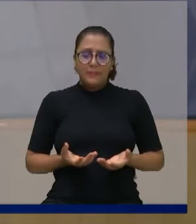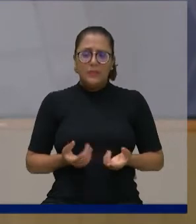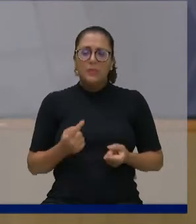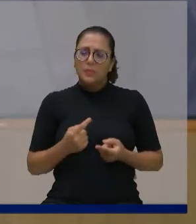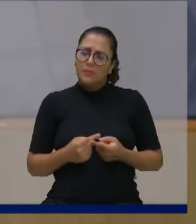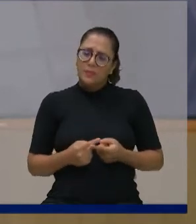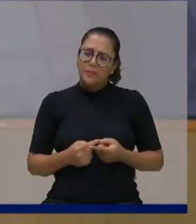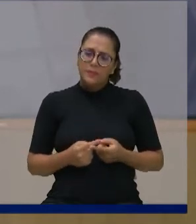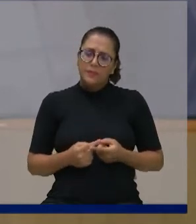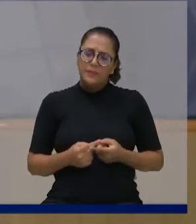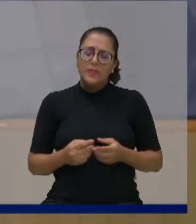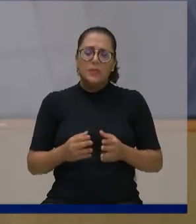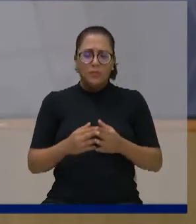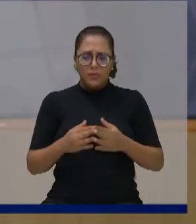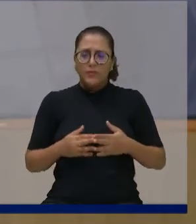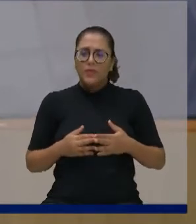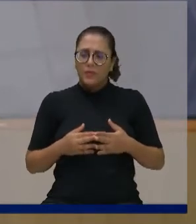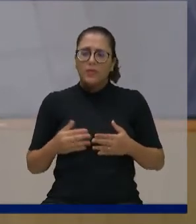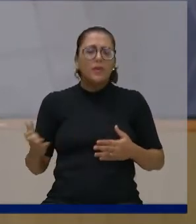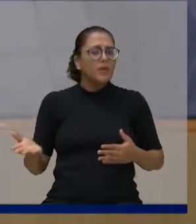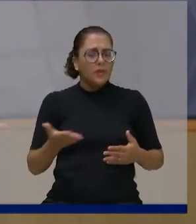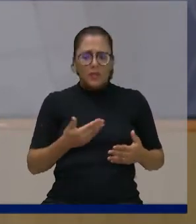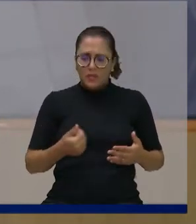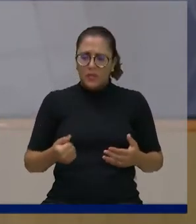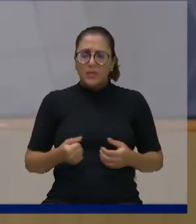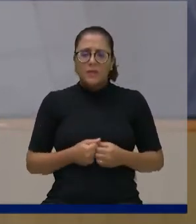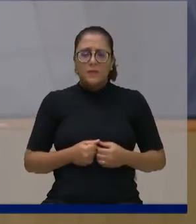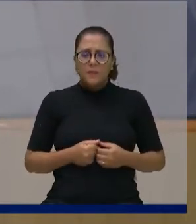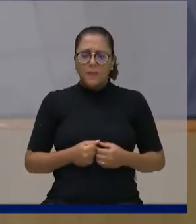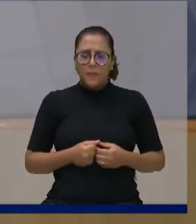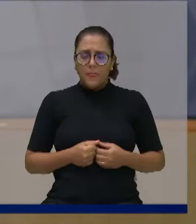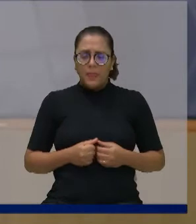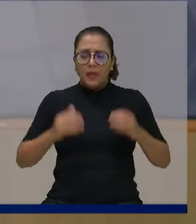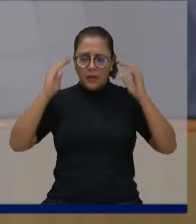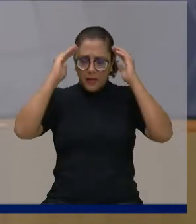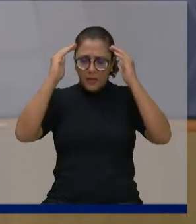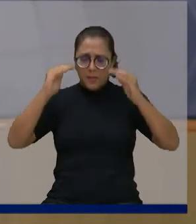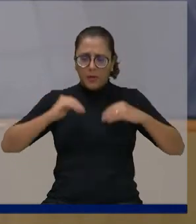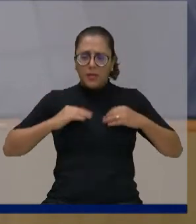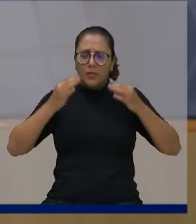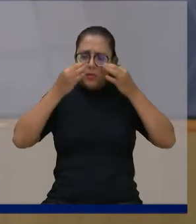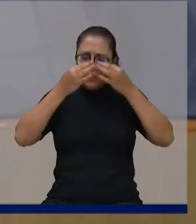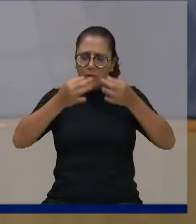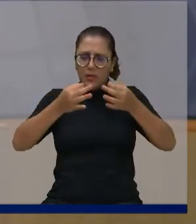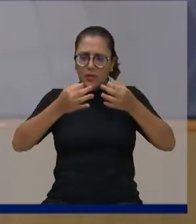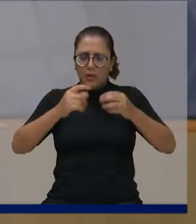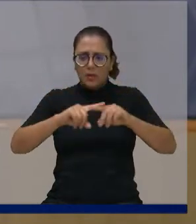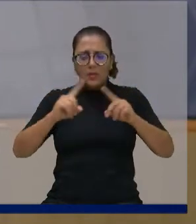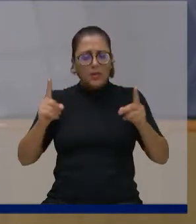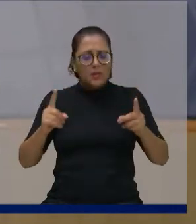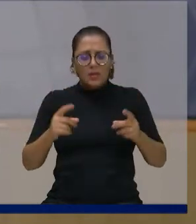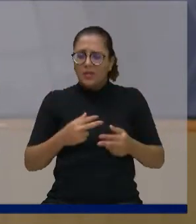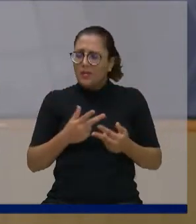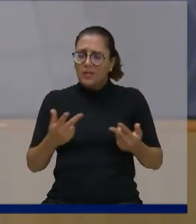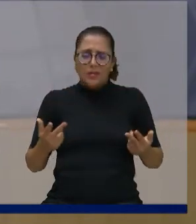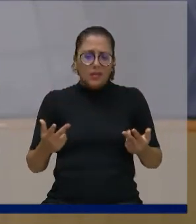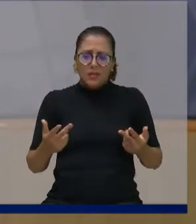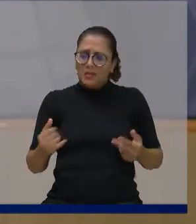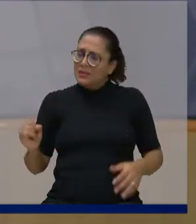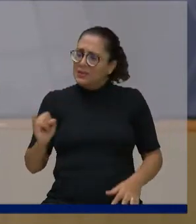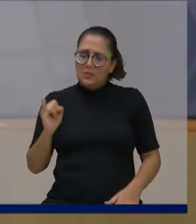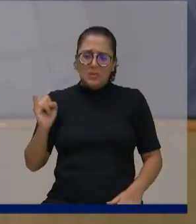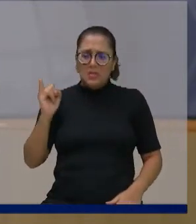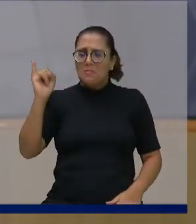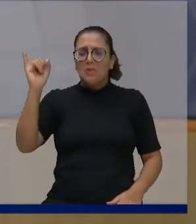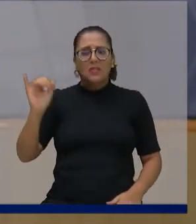bom senso também. Eu respeito todas as opiniões dos colegas, mas vamos também ter um pouquinho de bom senso. E está muita conversinha, desnecessária, na minha opinião.